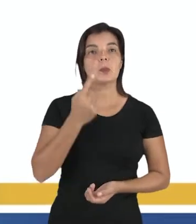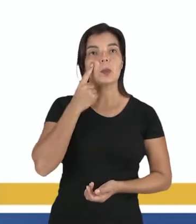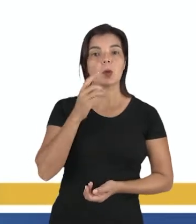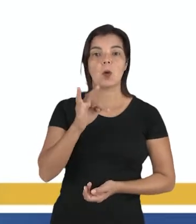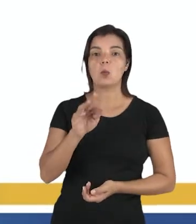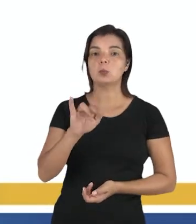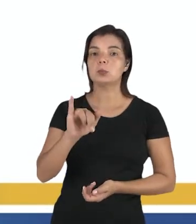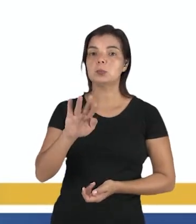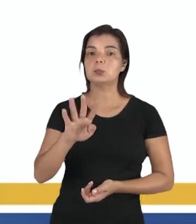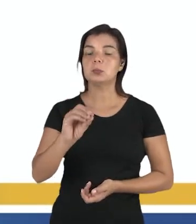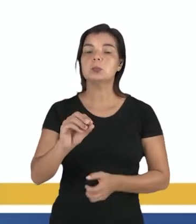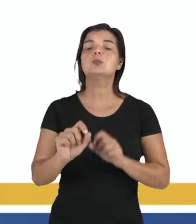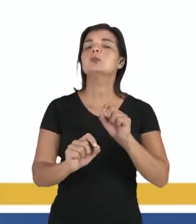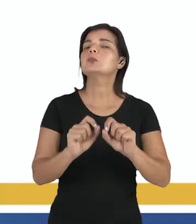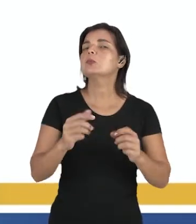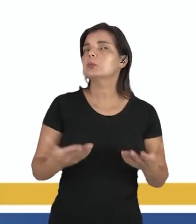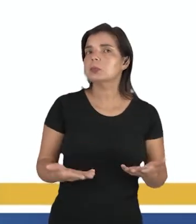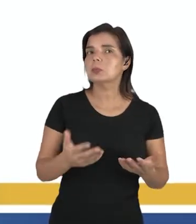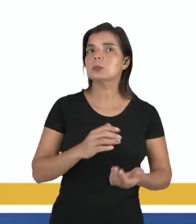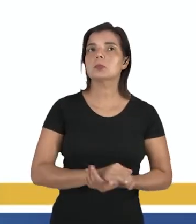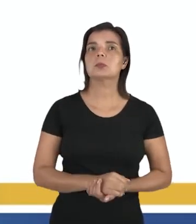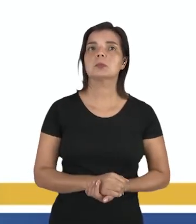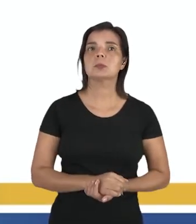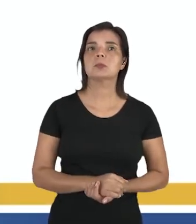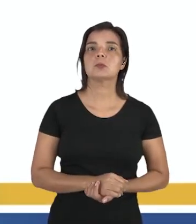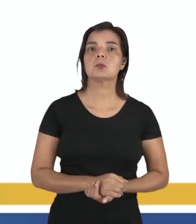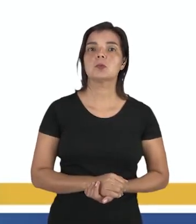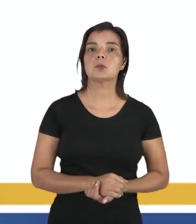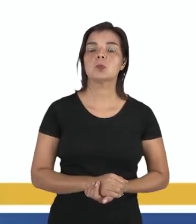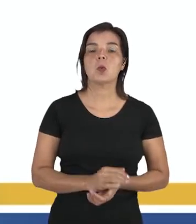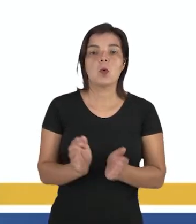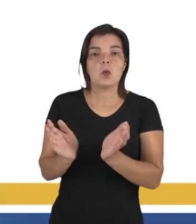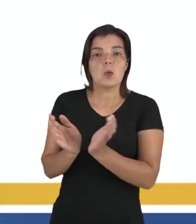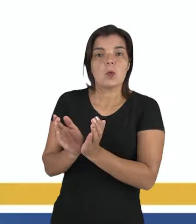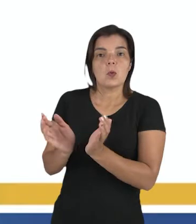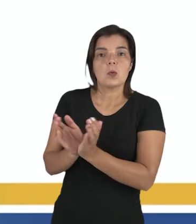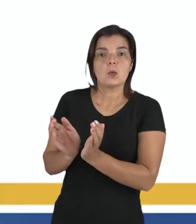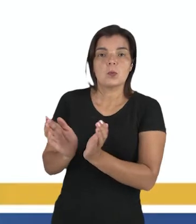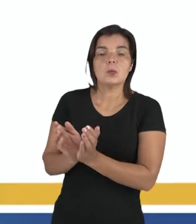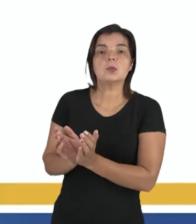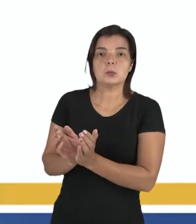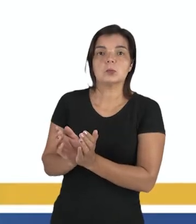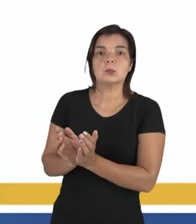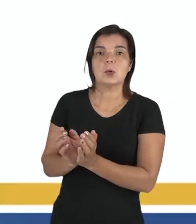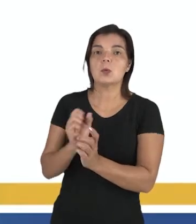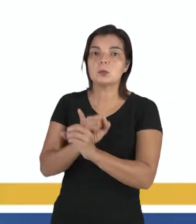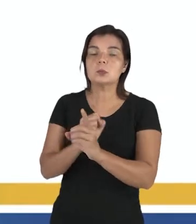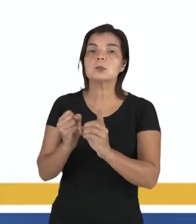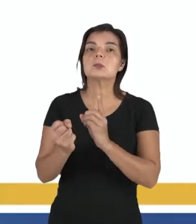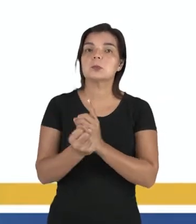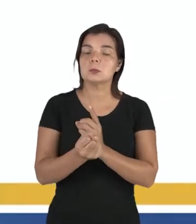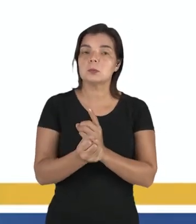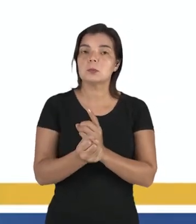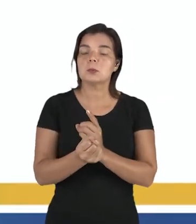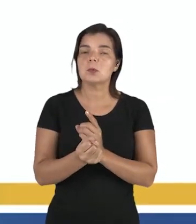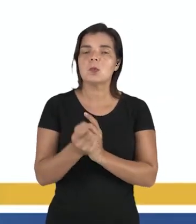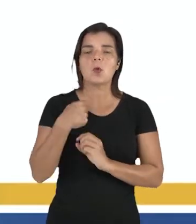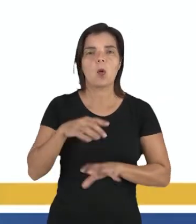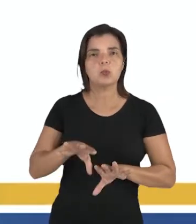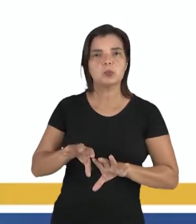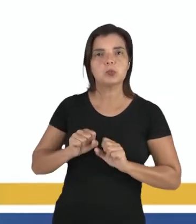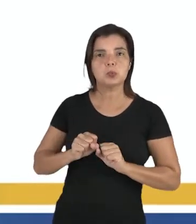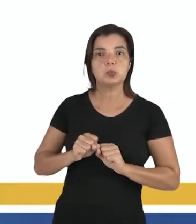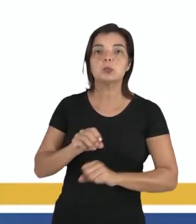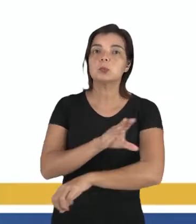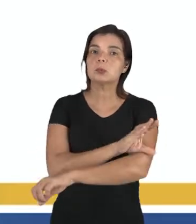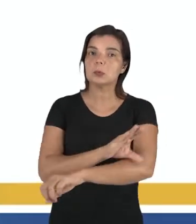ídolo da tribo seria o nosso grupo social, aquilo que a gente absorve